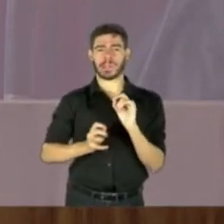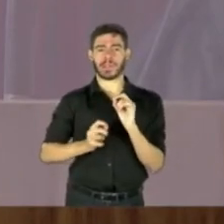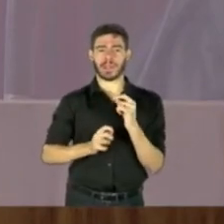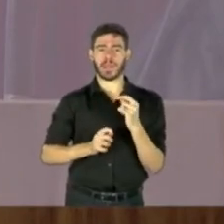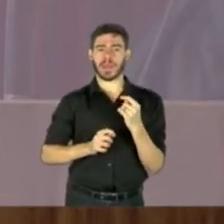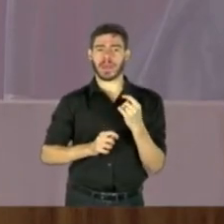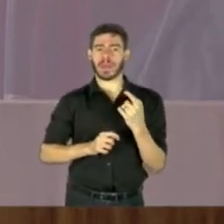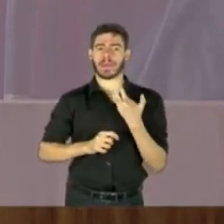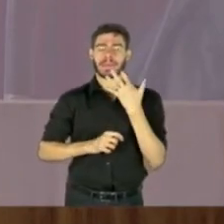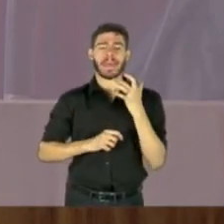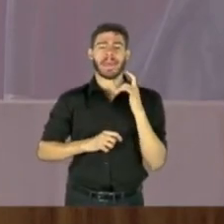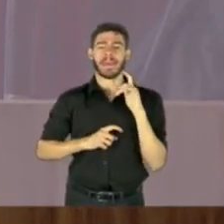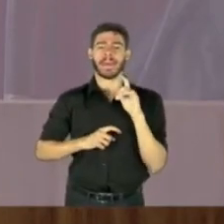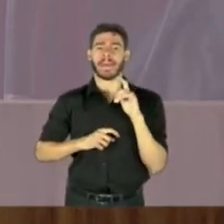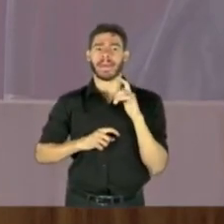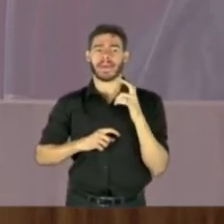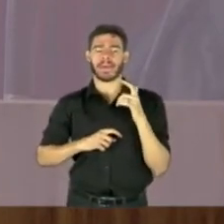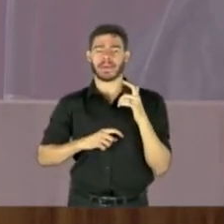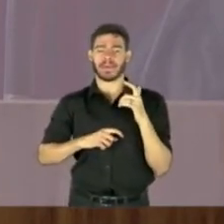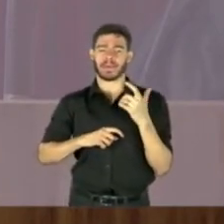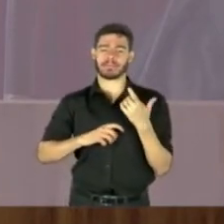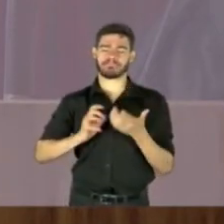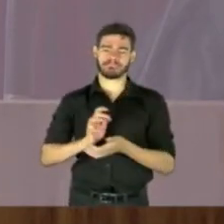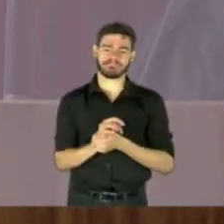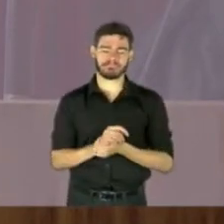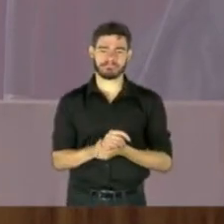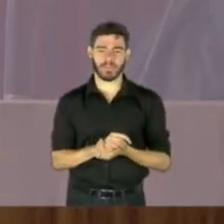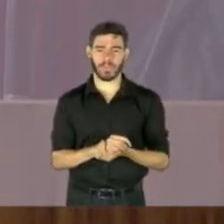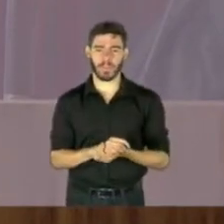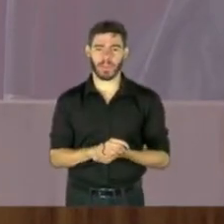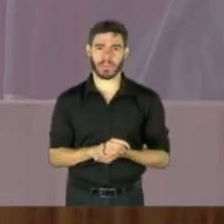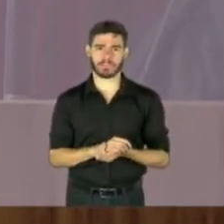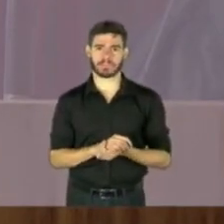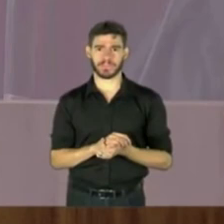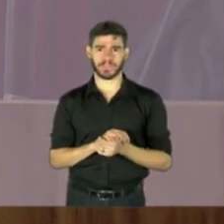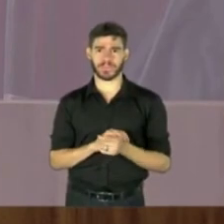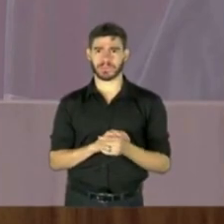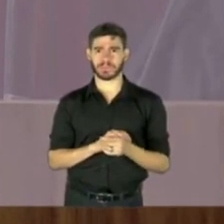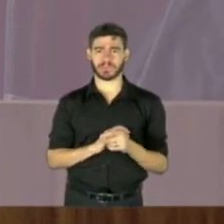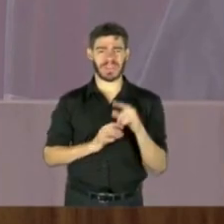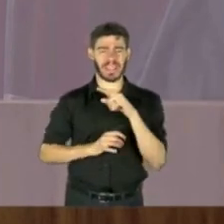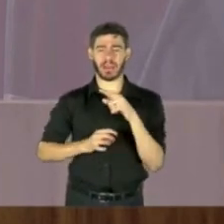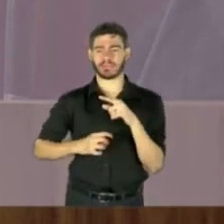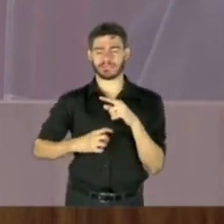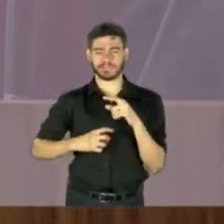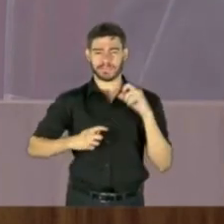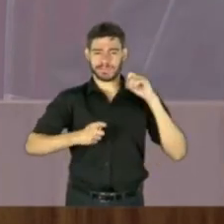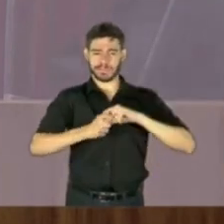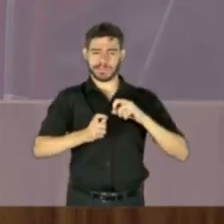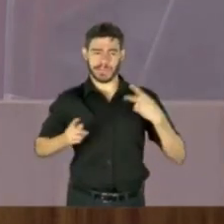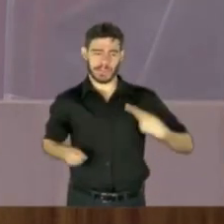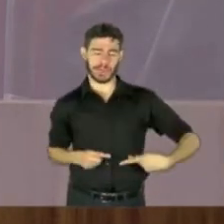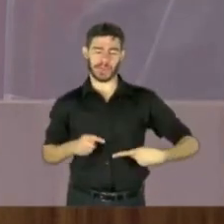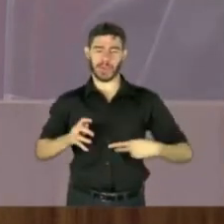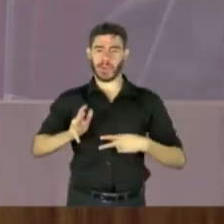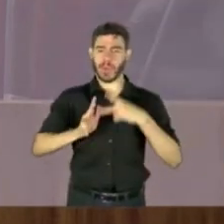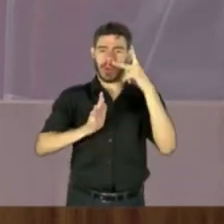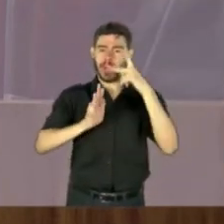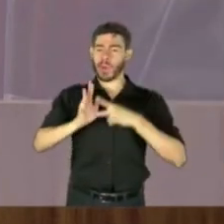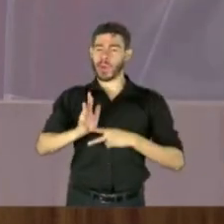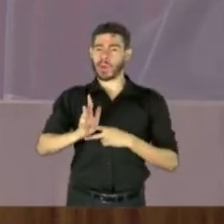pretendeu com esse, com essa hipertrofia do programa,